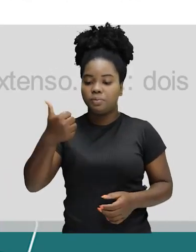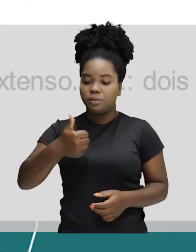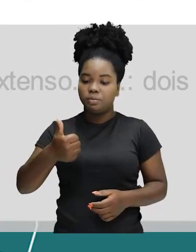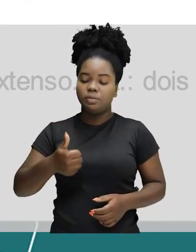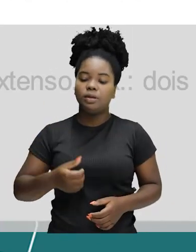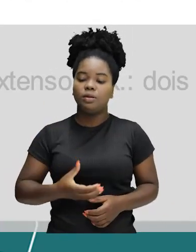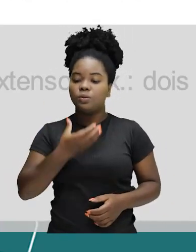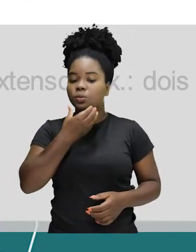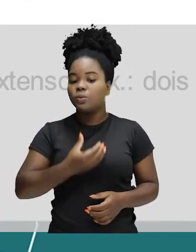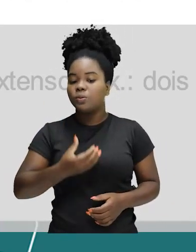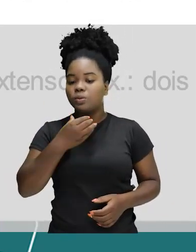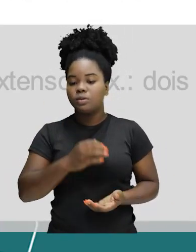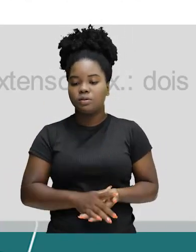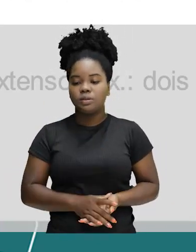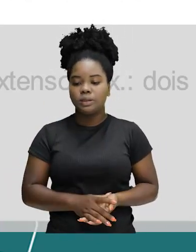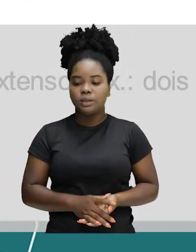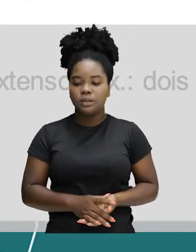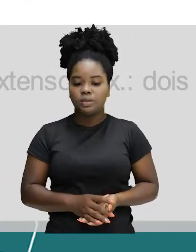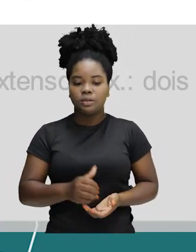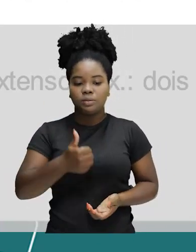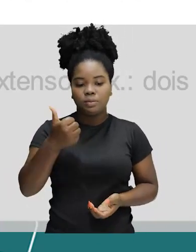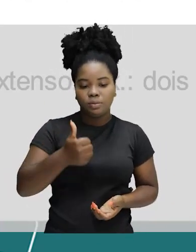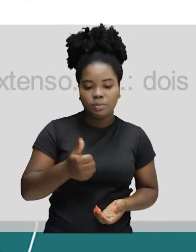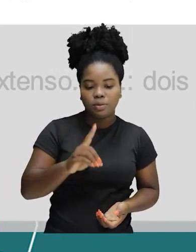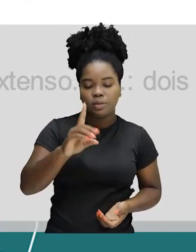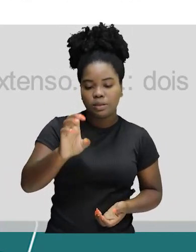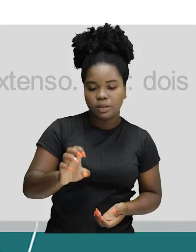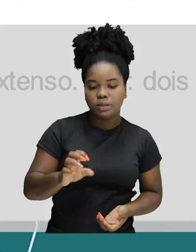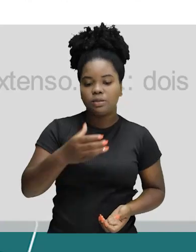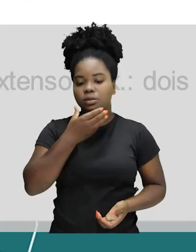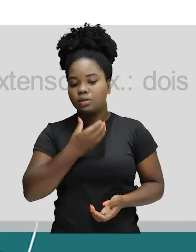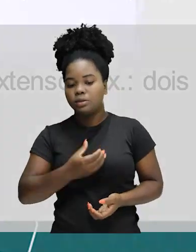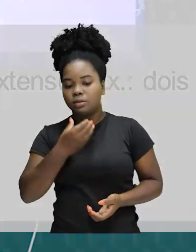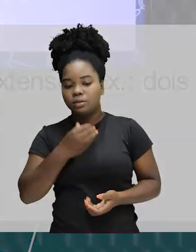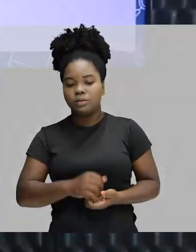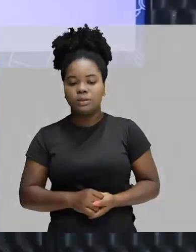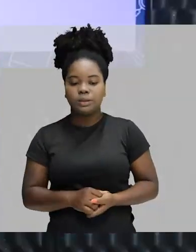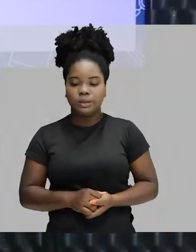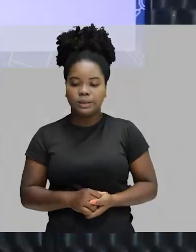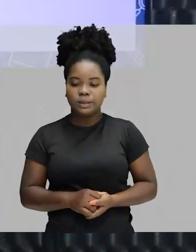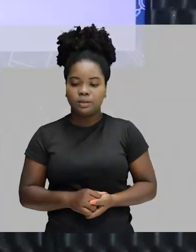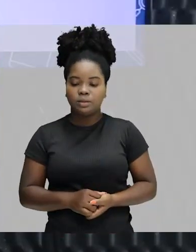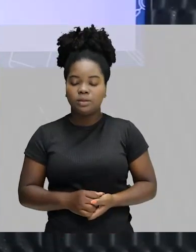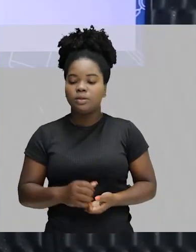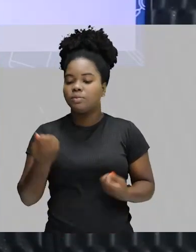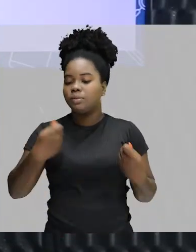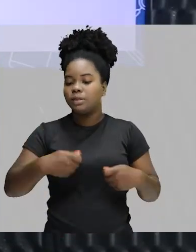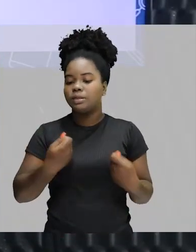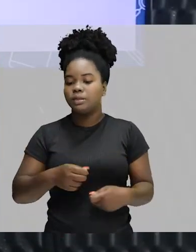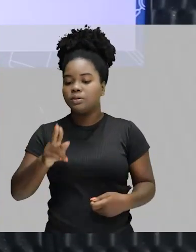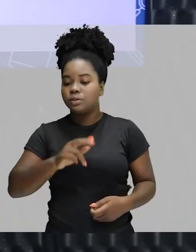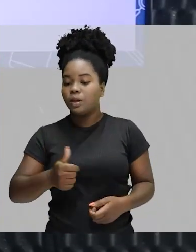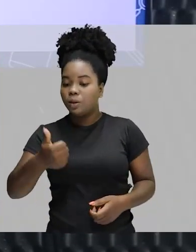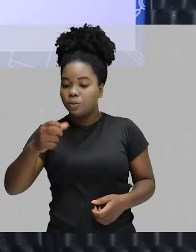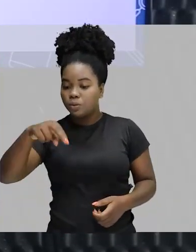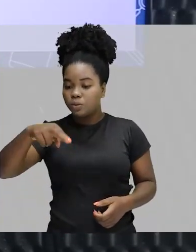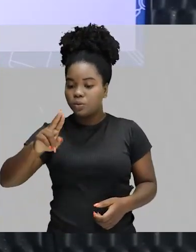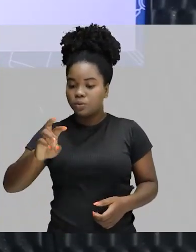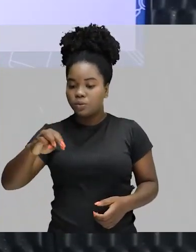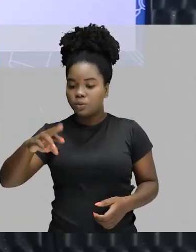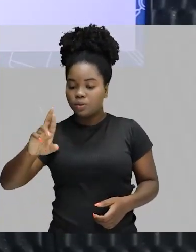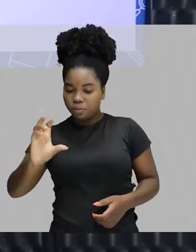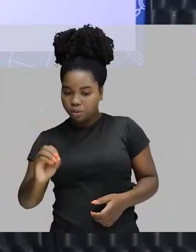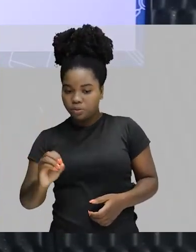dezembro e não o primeiro de dezembro, né? Então, vocês utilizam mesmo aí o numeral ordinal. Dica número dez.